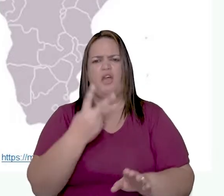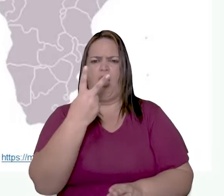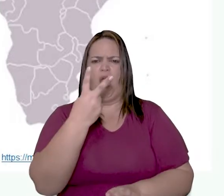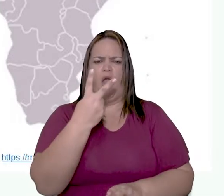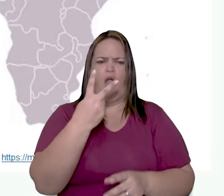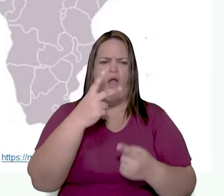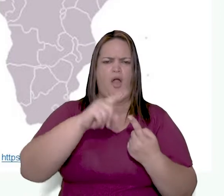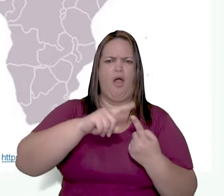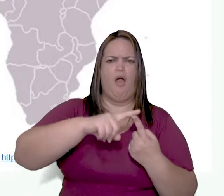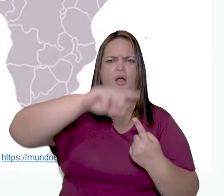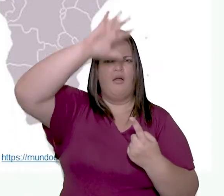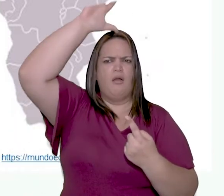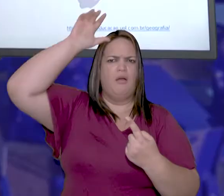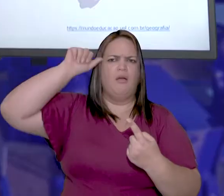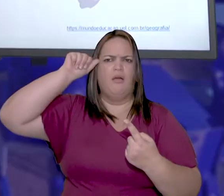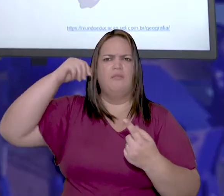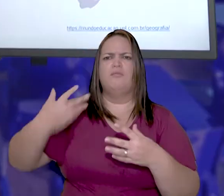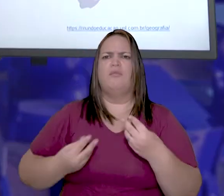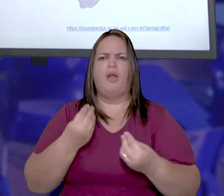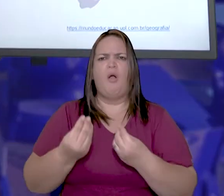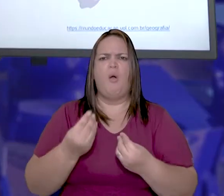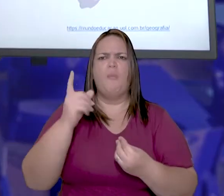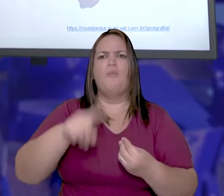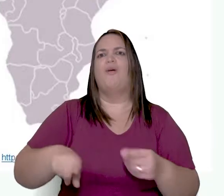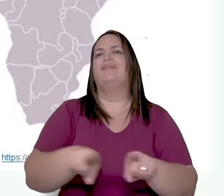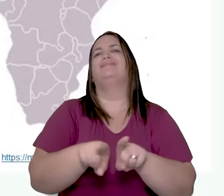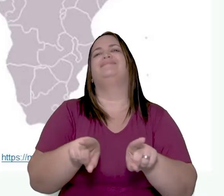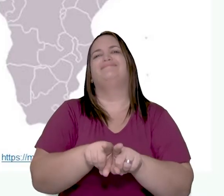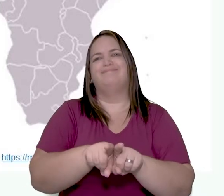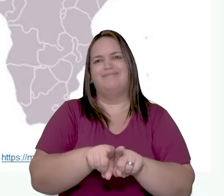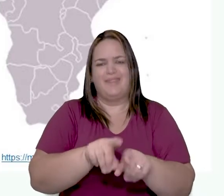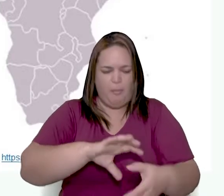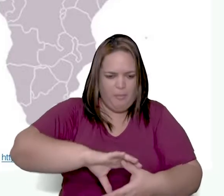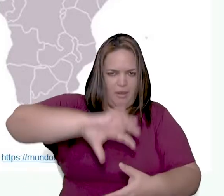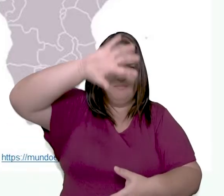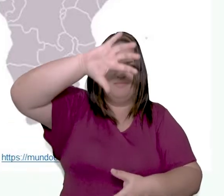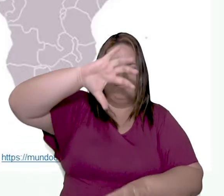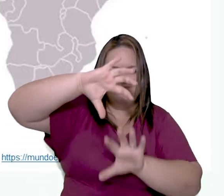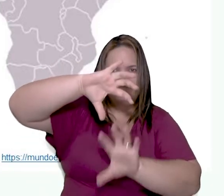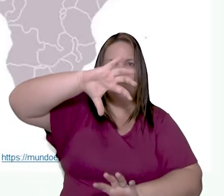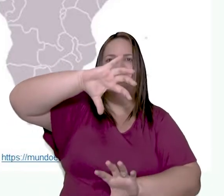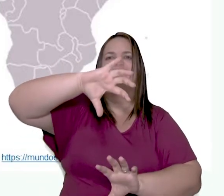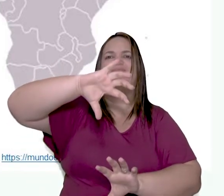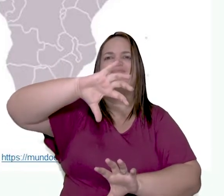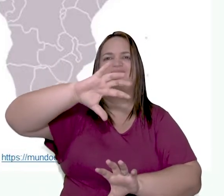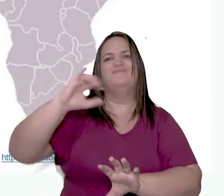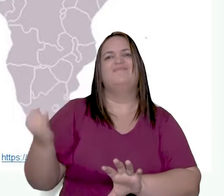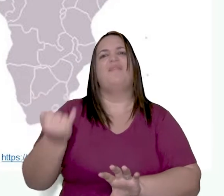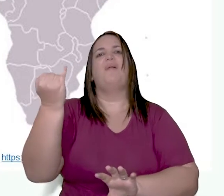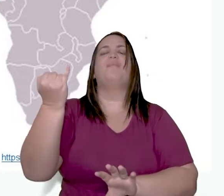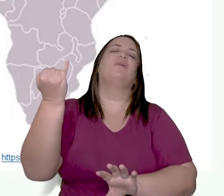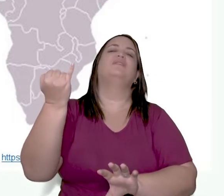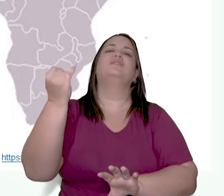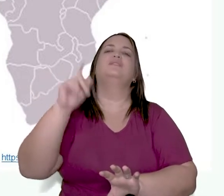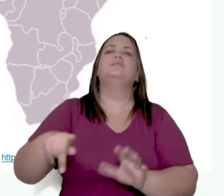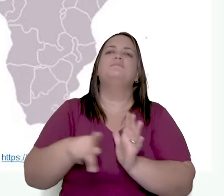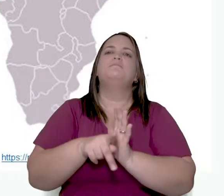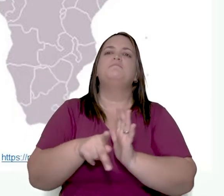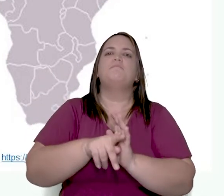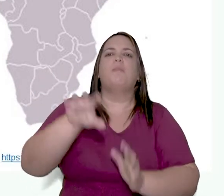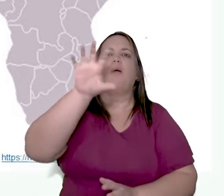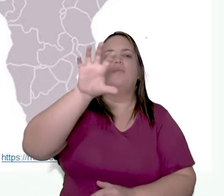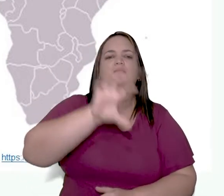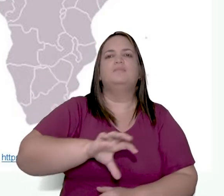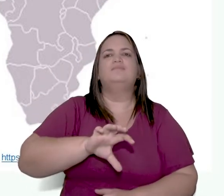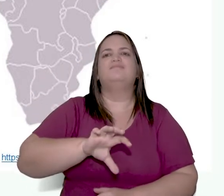africano. Não sei se vocês já escutaram falar das duas Áfricas. Essa também é uma divisão